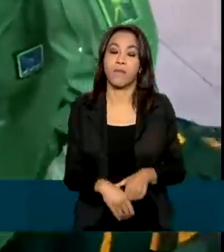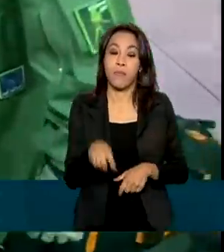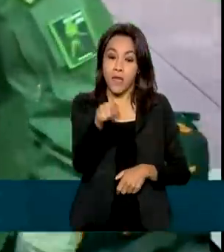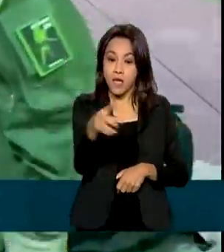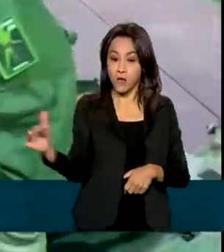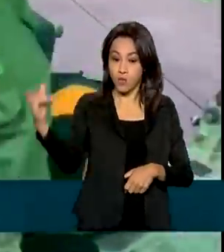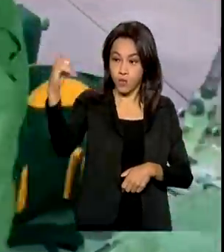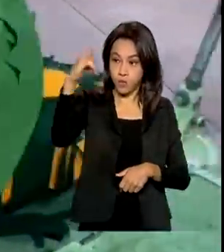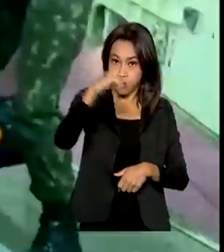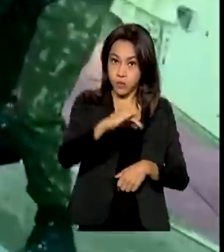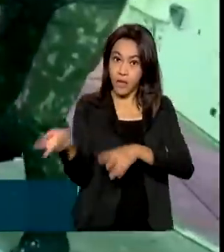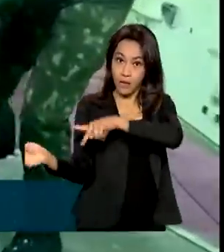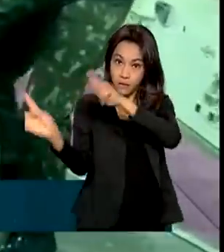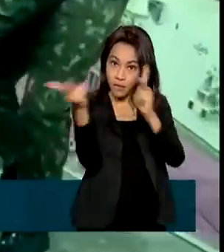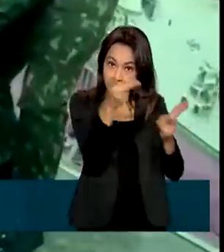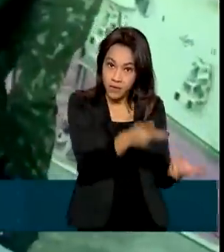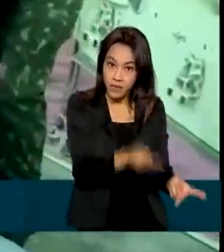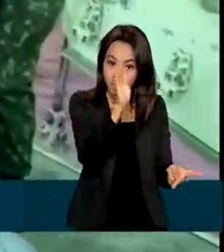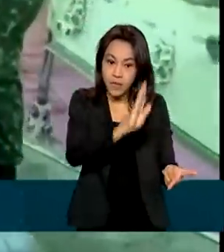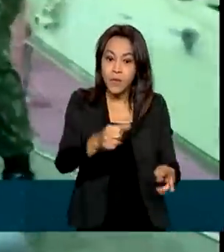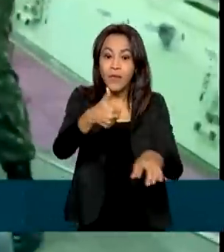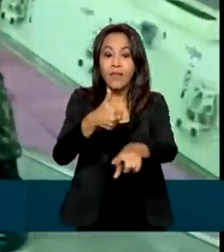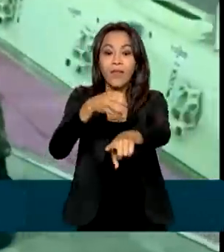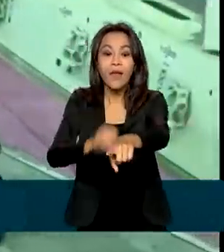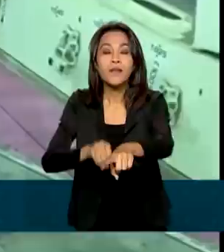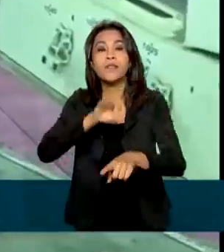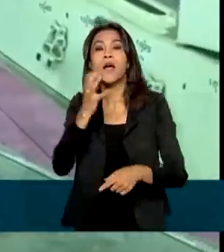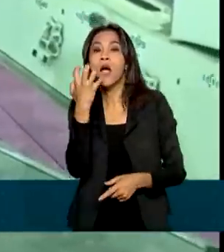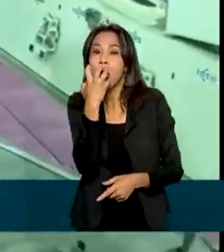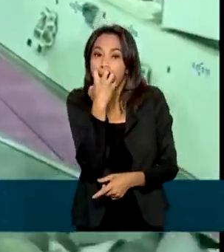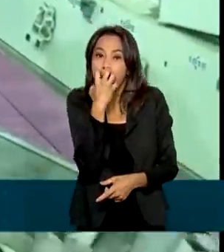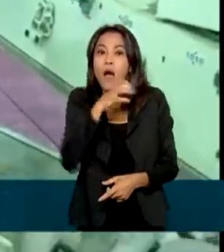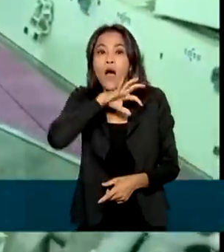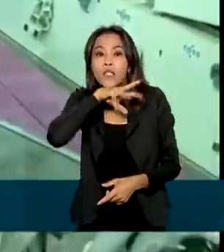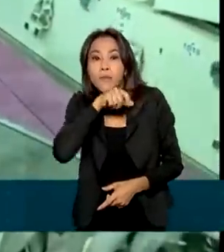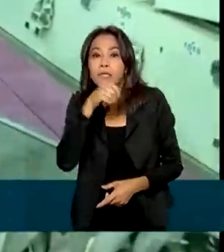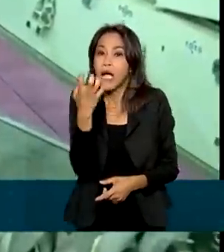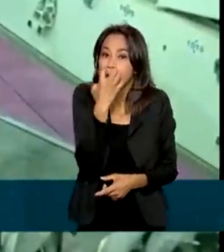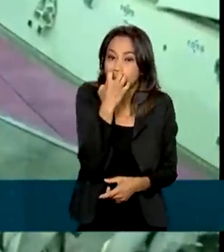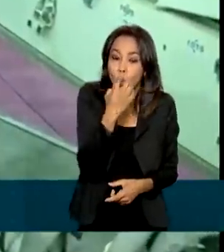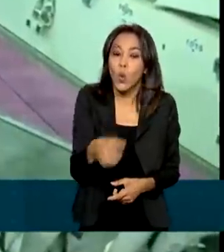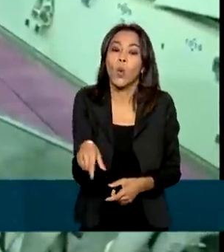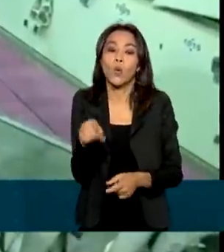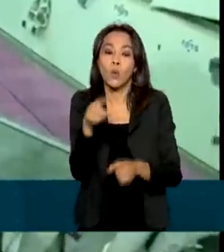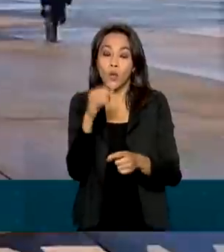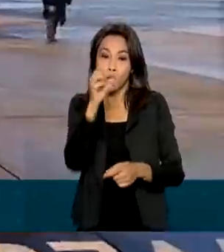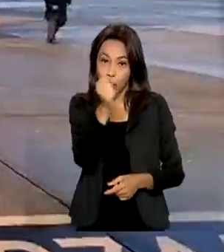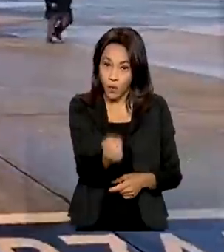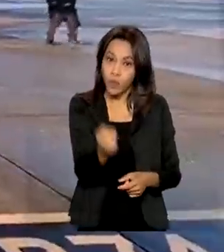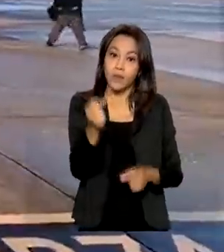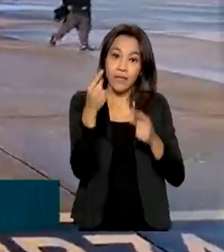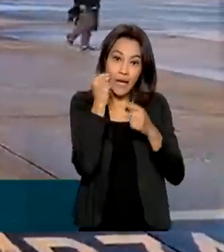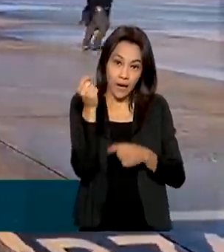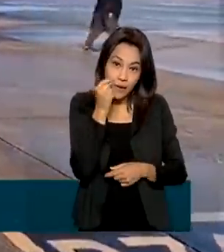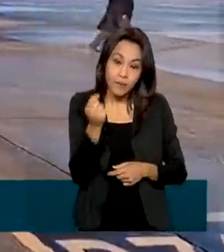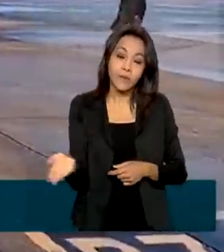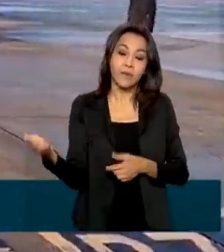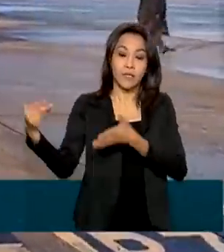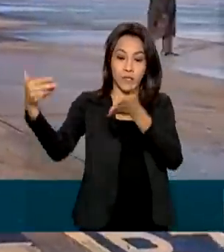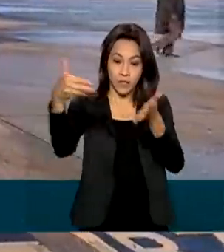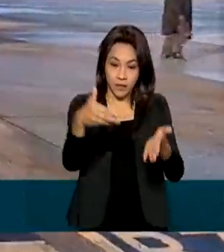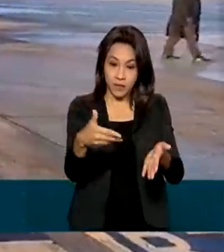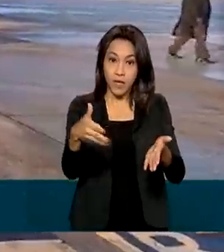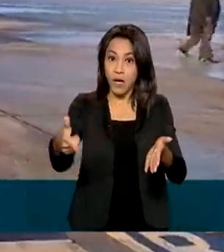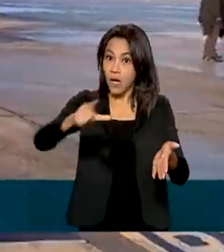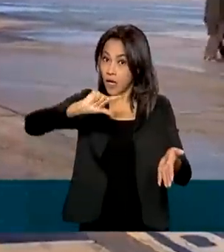FAB também está trazendo ao Brasil 10 animais de estimação, 8 cachorros e 2 gatos. Antes do avião decolar com